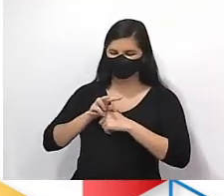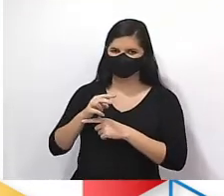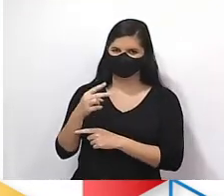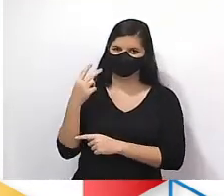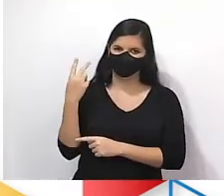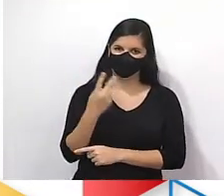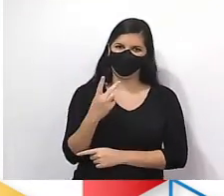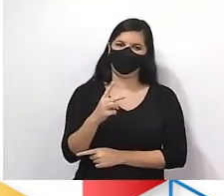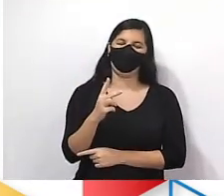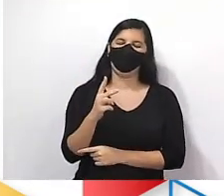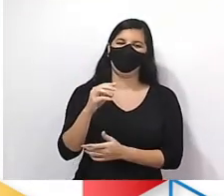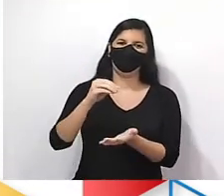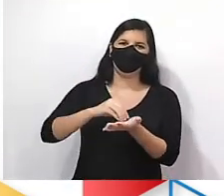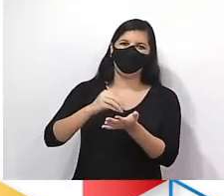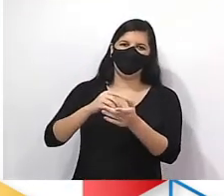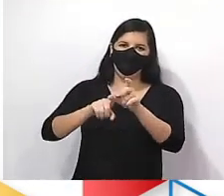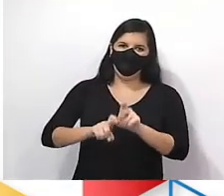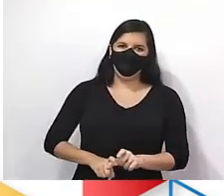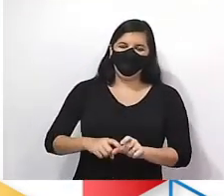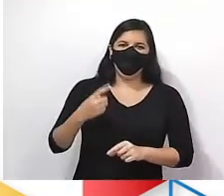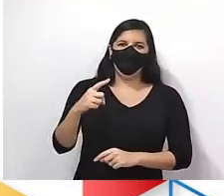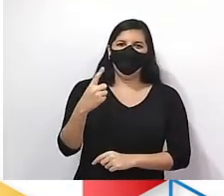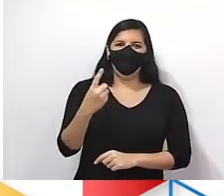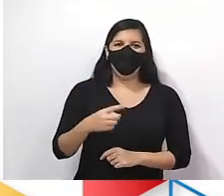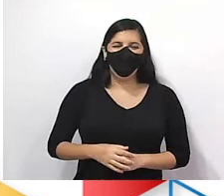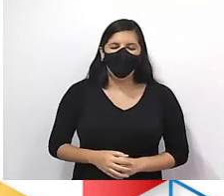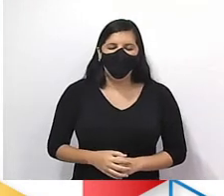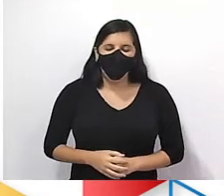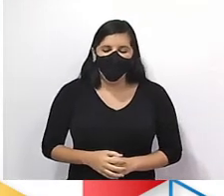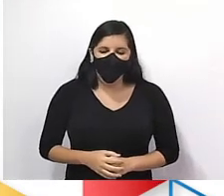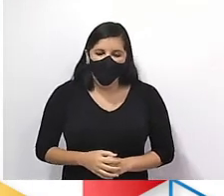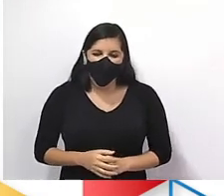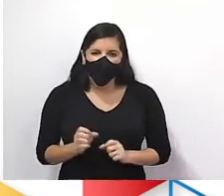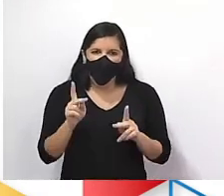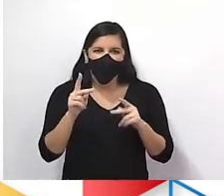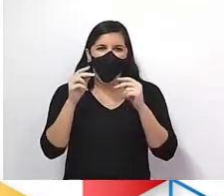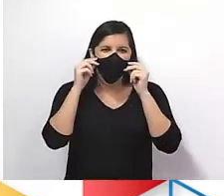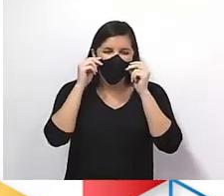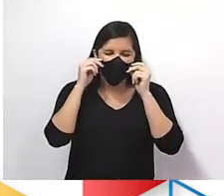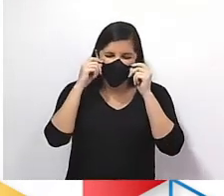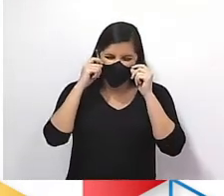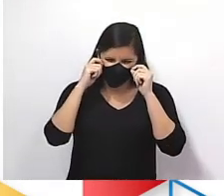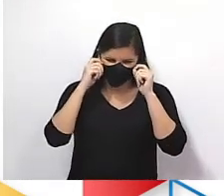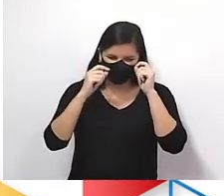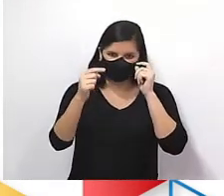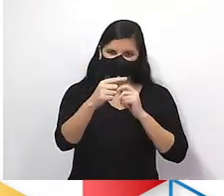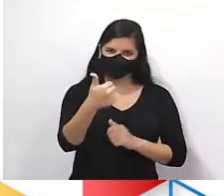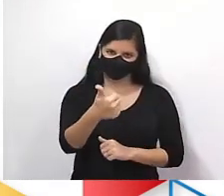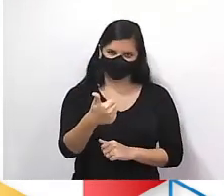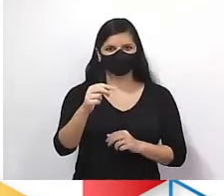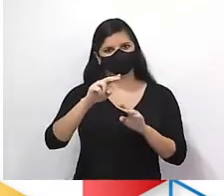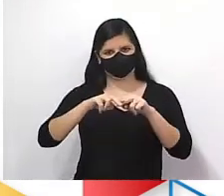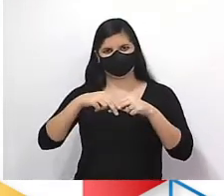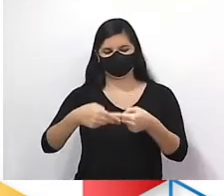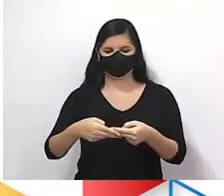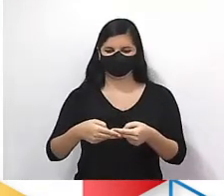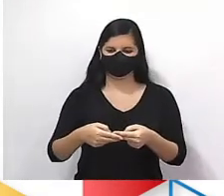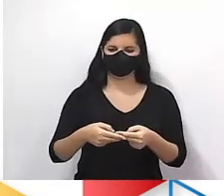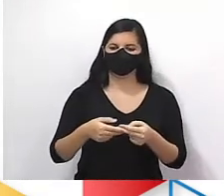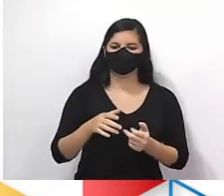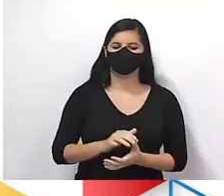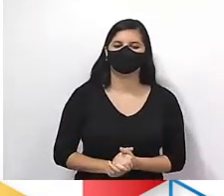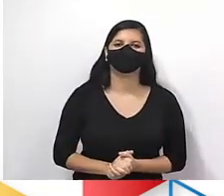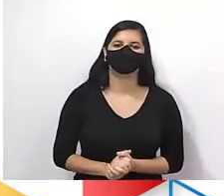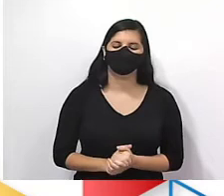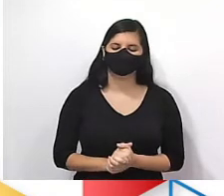2. Eu vou ficar devendo 1 real, tá bom? Por isso fica menos 1. 1 menos 2, menos 1.